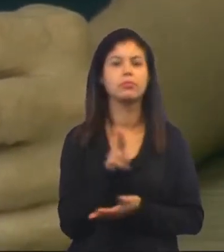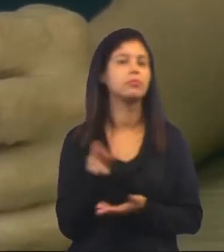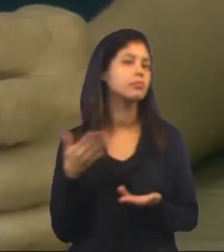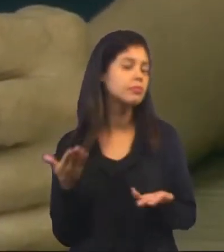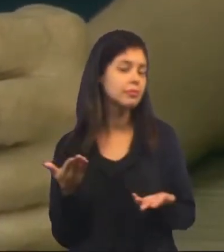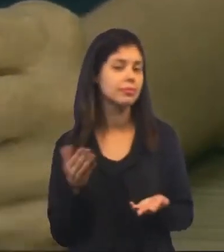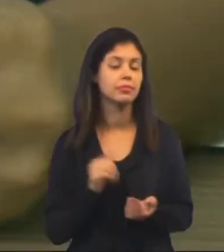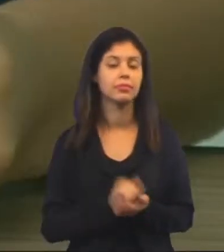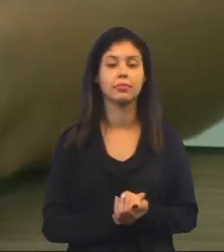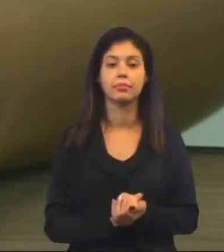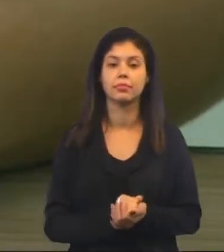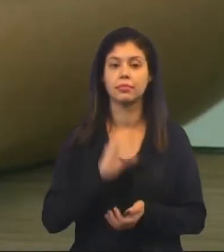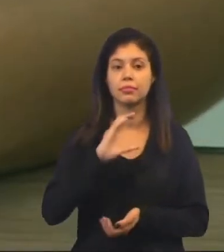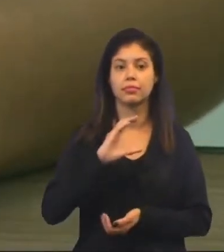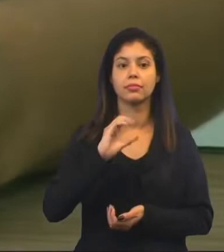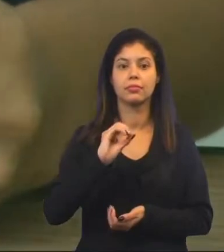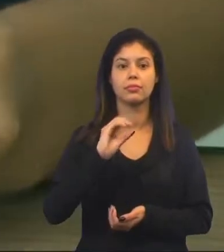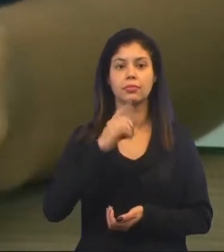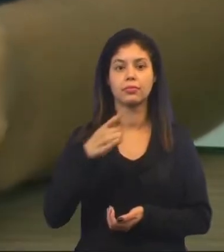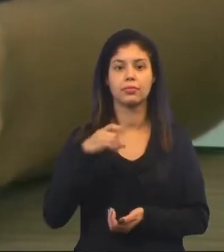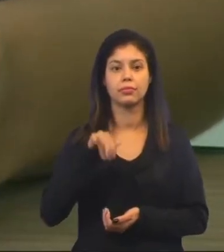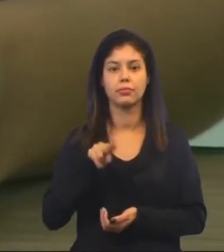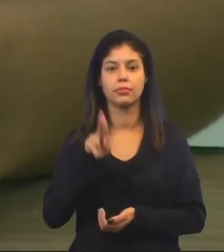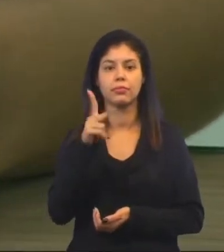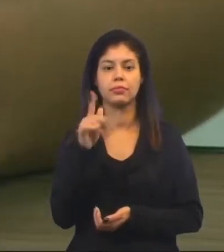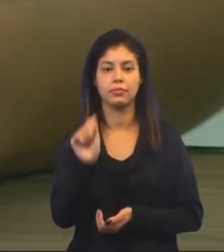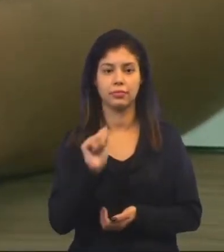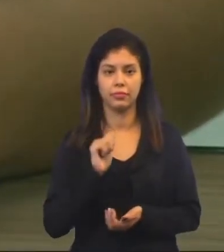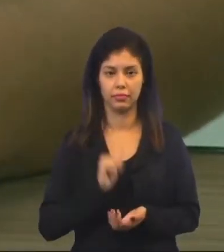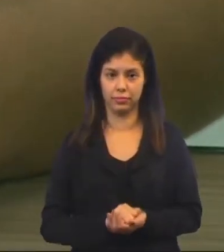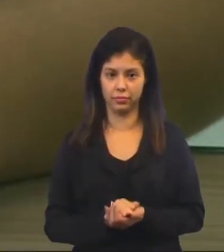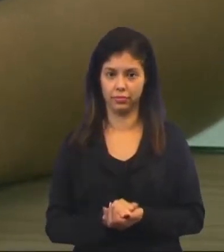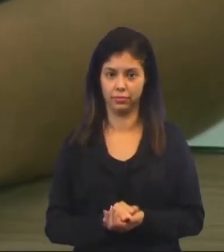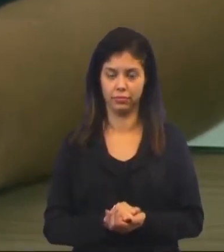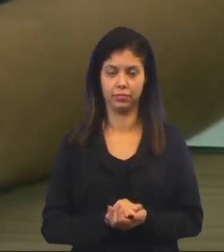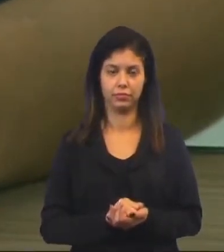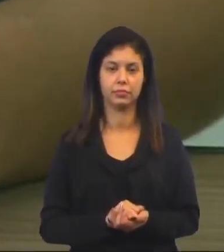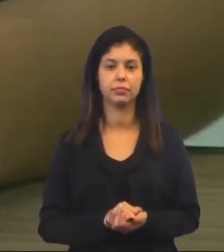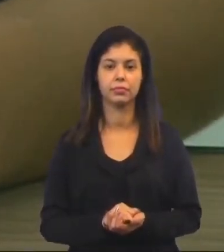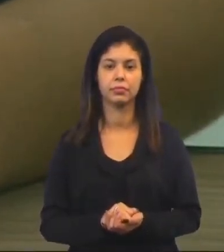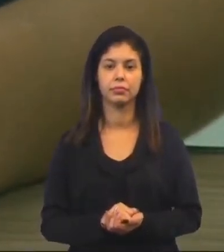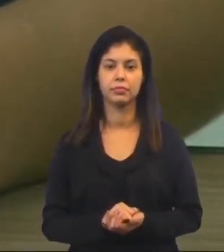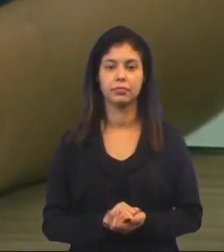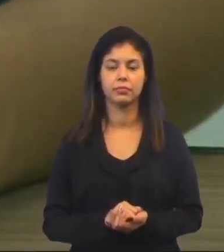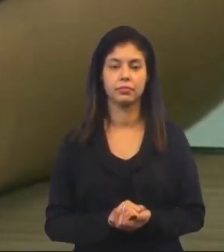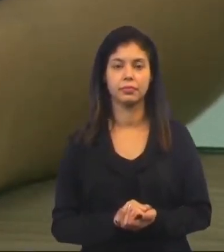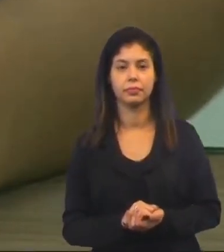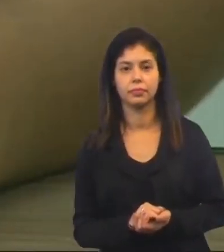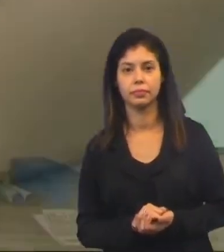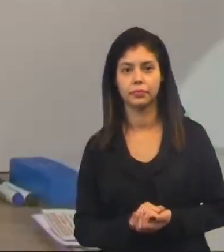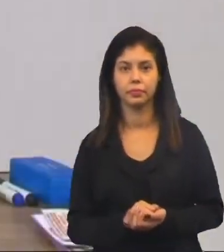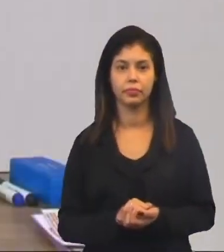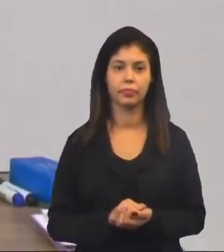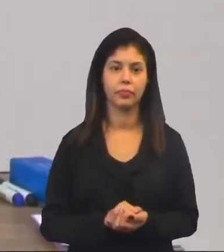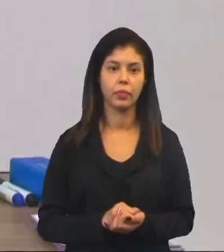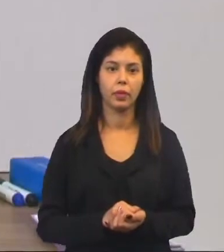este? Co-chi-ha, co-chi-ha, co-chi-ha,-ha.